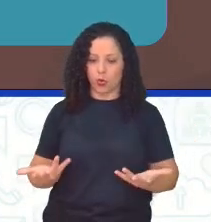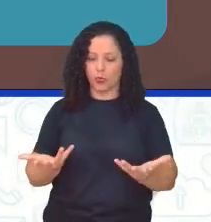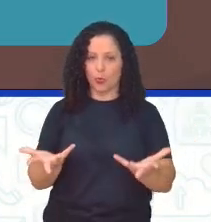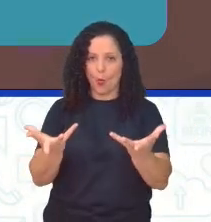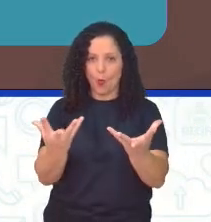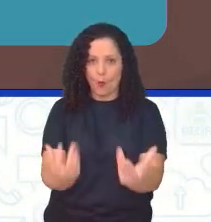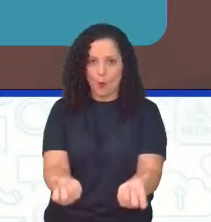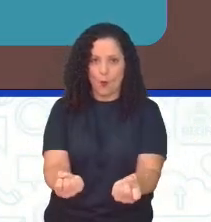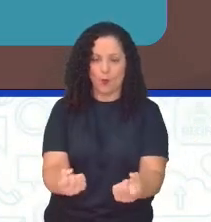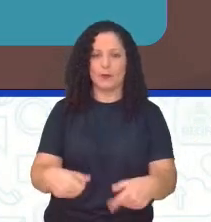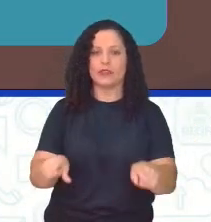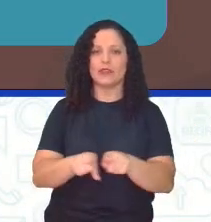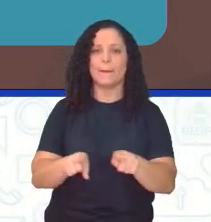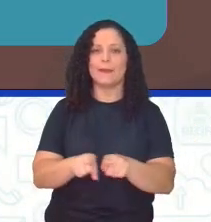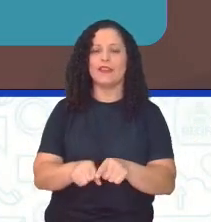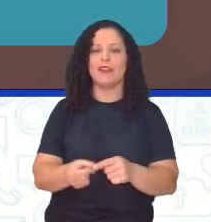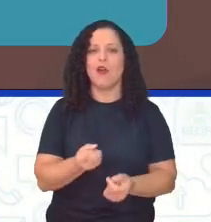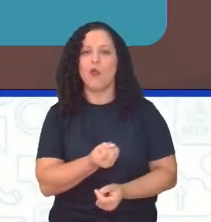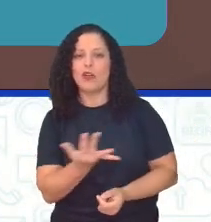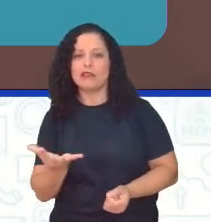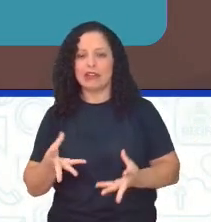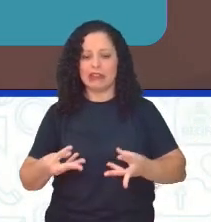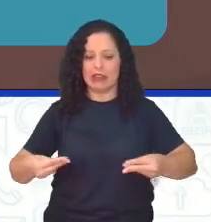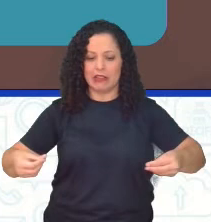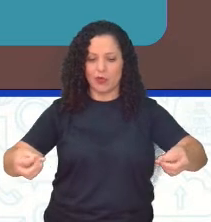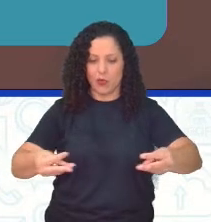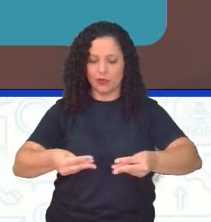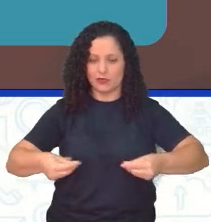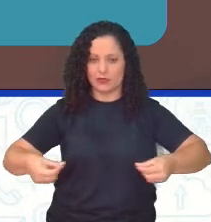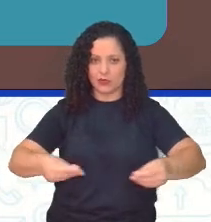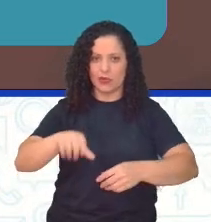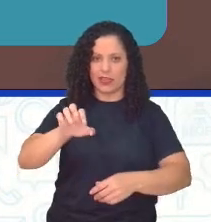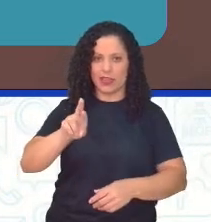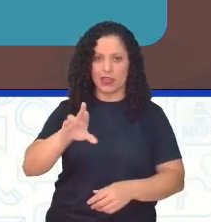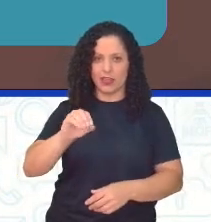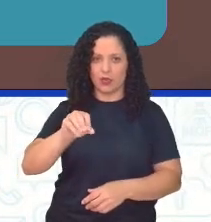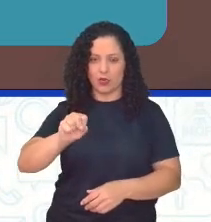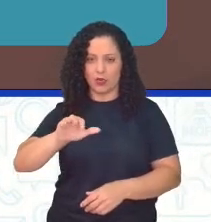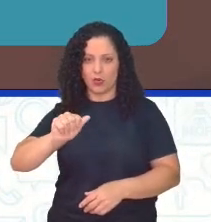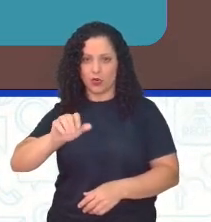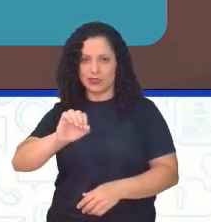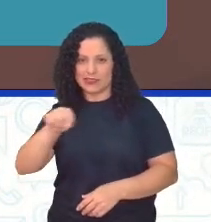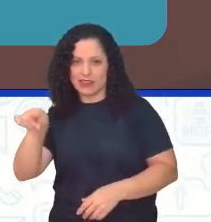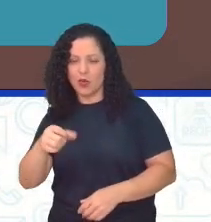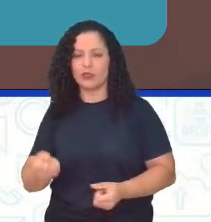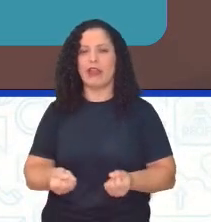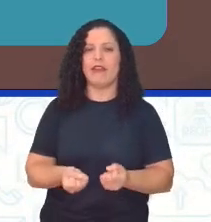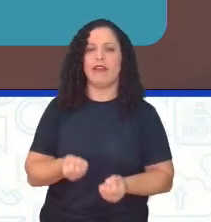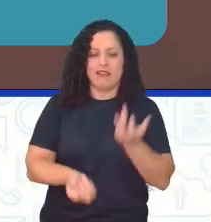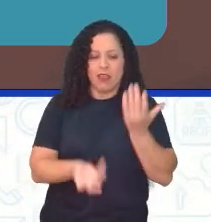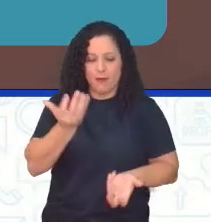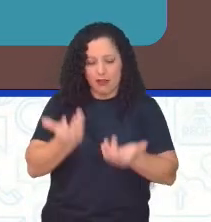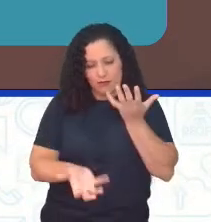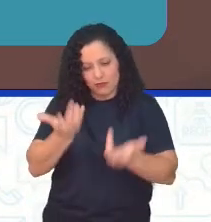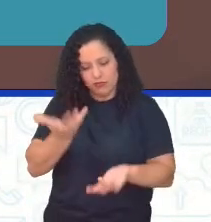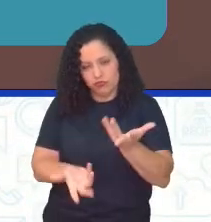O aumento da erosão do solo. E essa mudança, ela vai ser ali com a sequência, né? Você queimando várias vezes a mesma área.